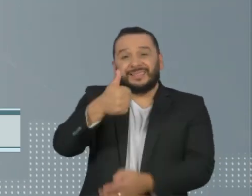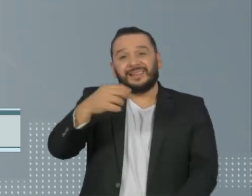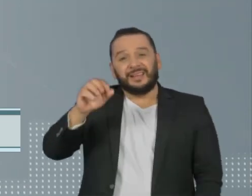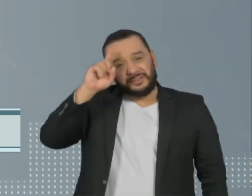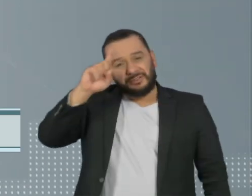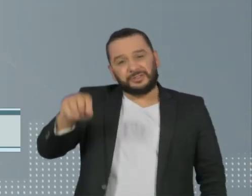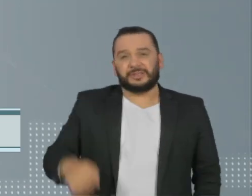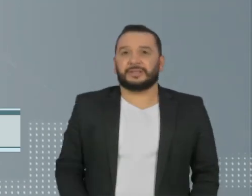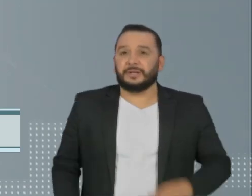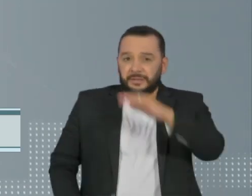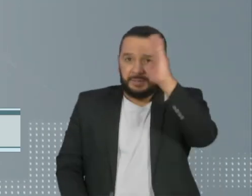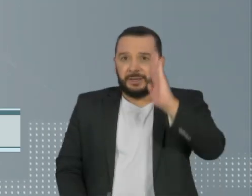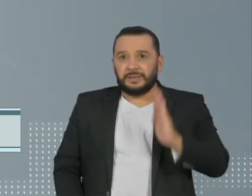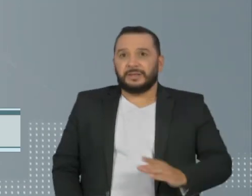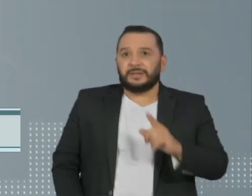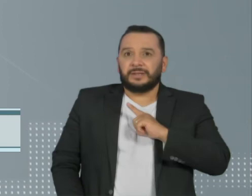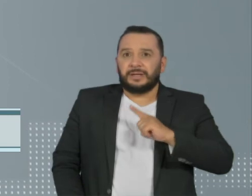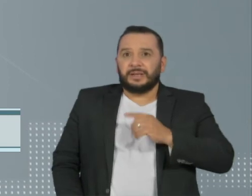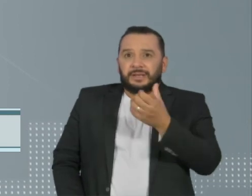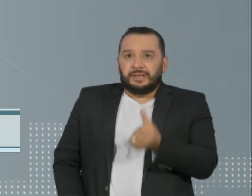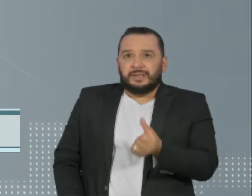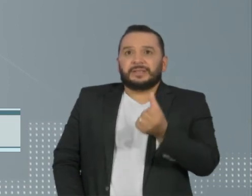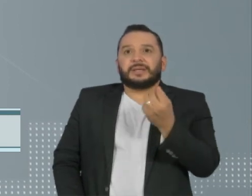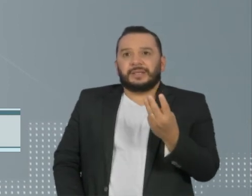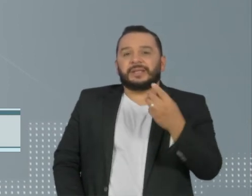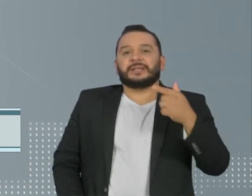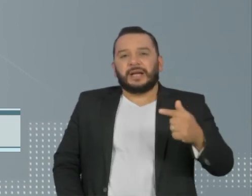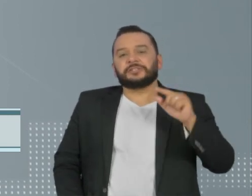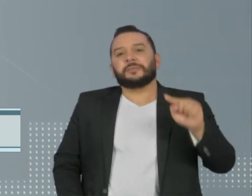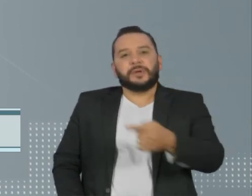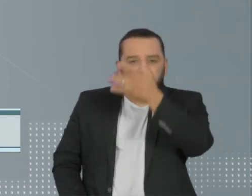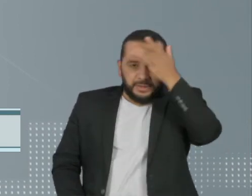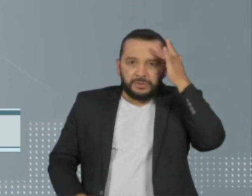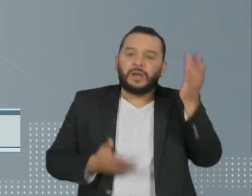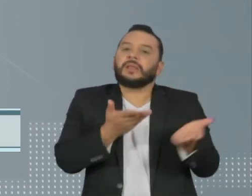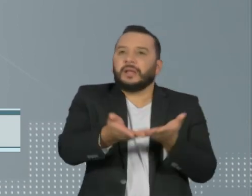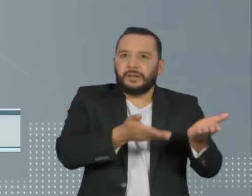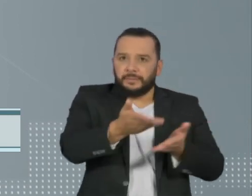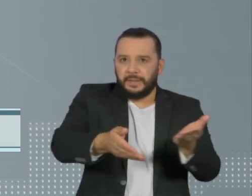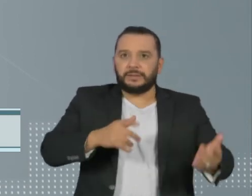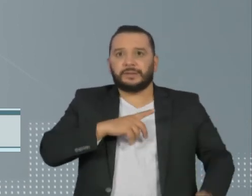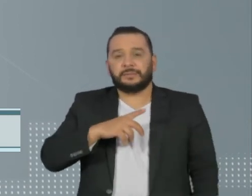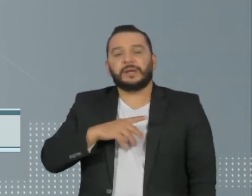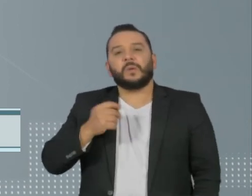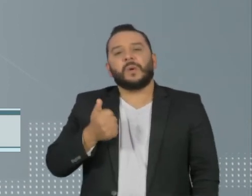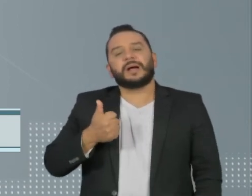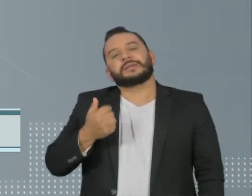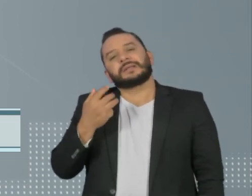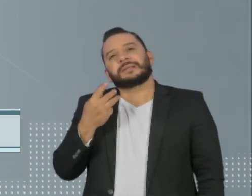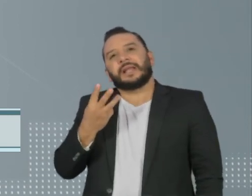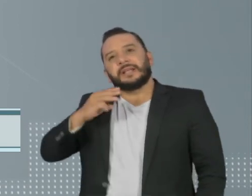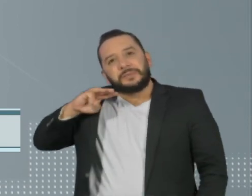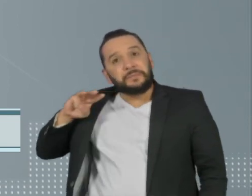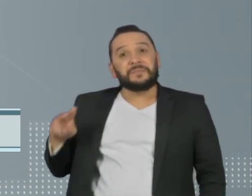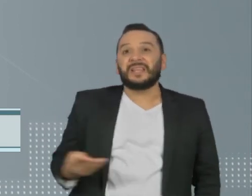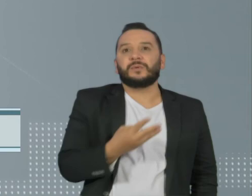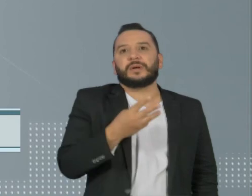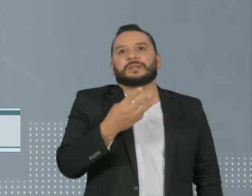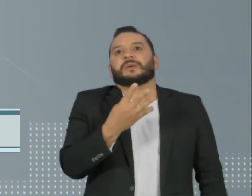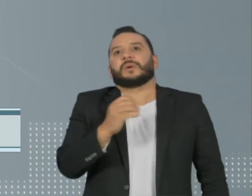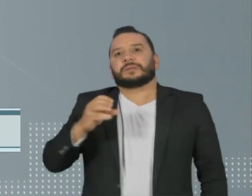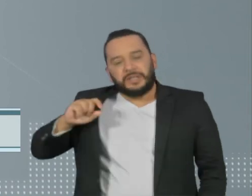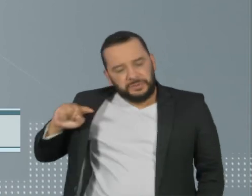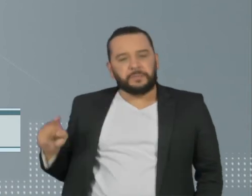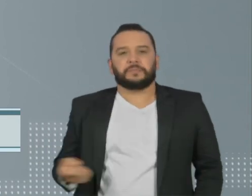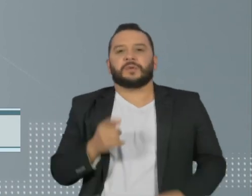O Brasil tem 637 mil pacientes em acompanhamento e são quase 3,4 milhões recuperados,